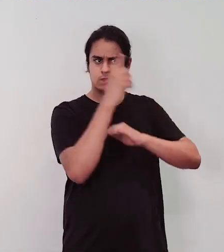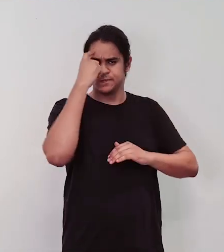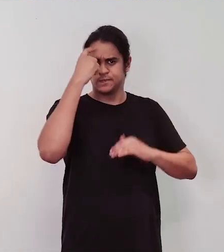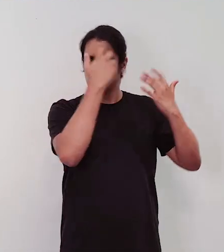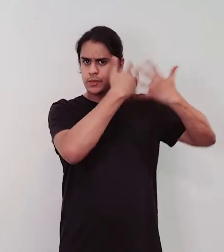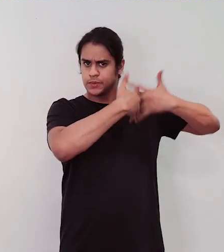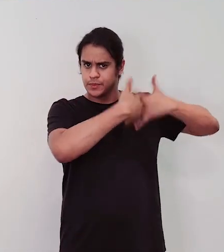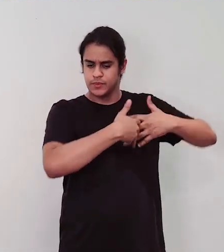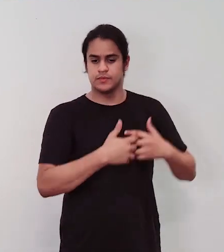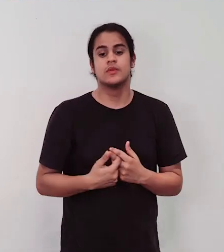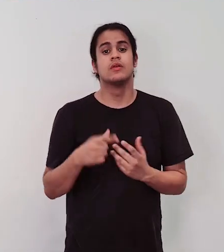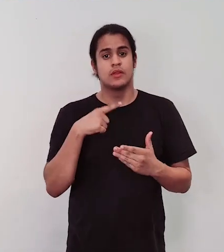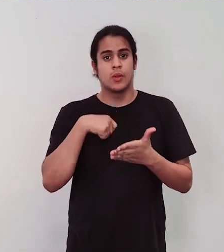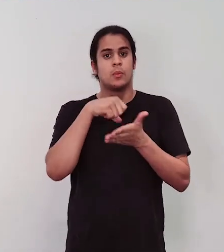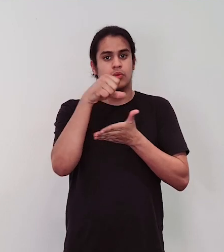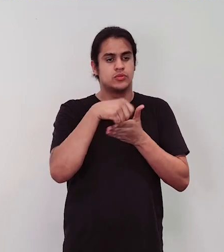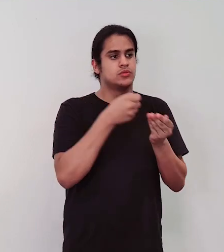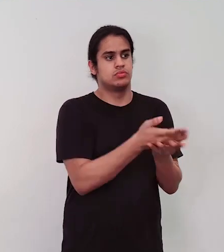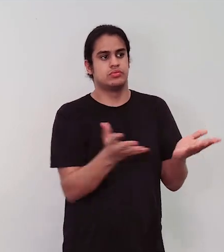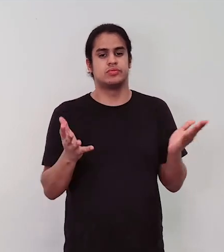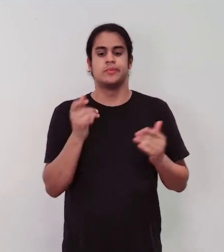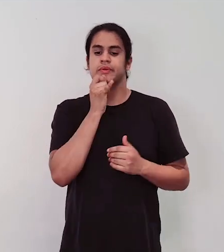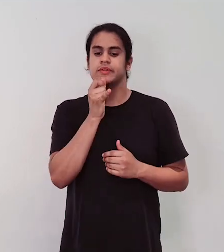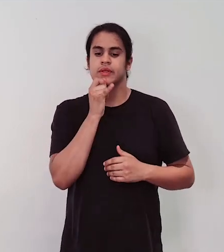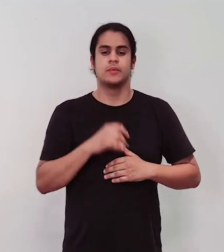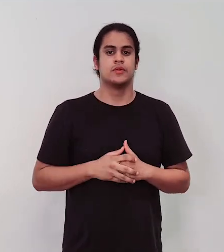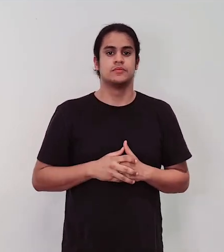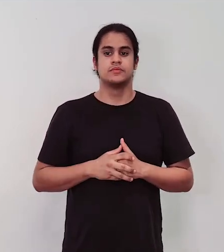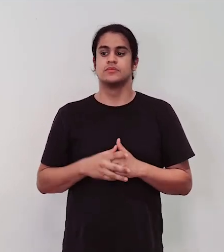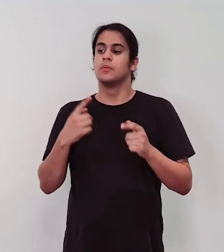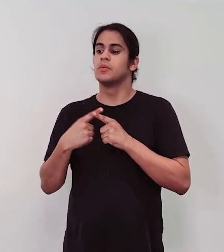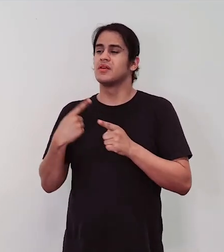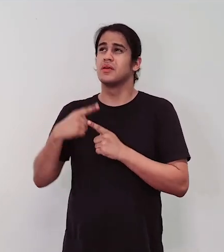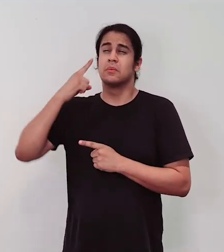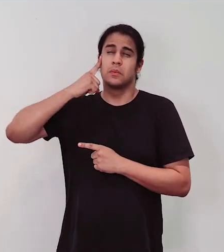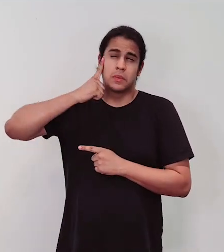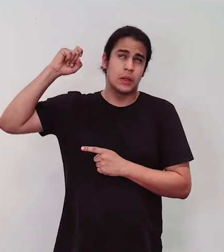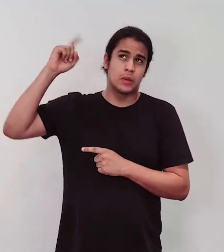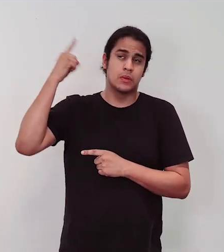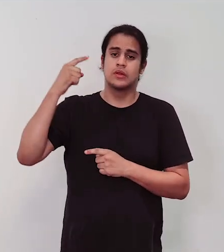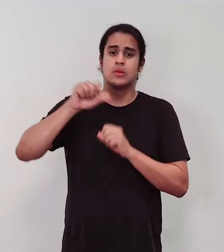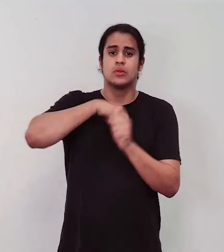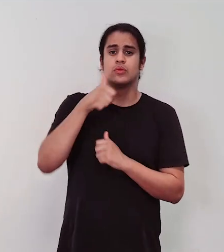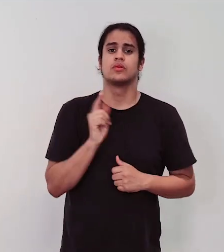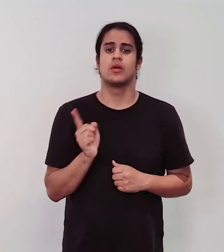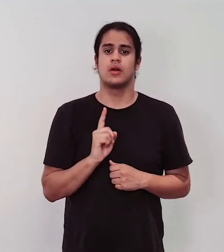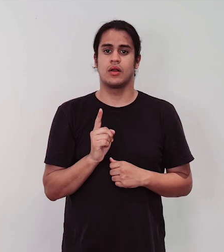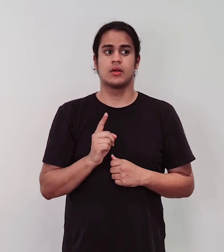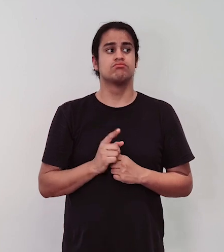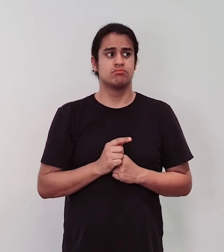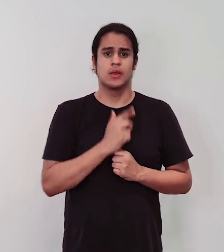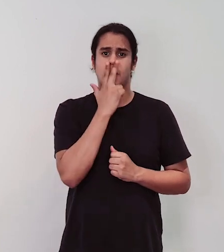foram espalhados pela escola com perguntas como por que que não troca esse sinal, e isso pra mim foi um motivo de